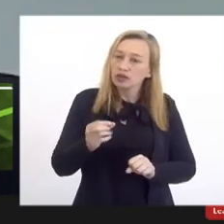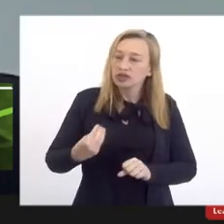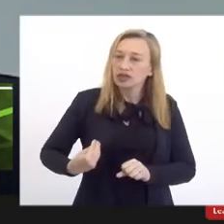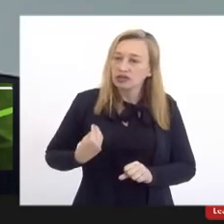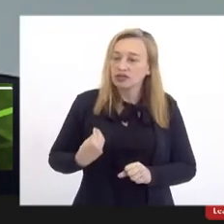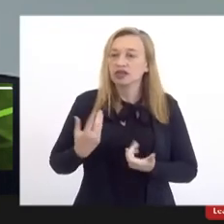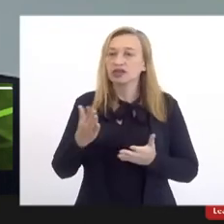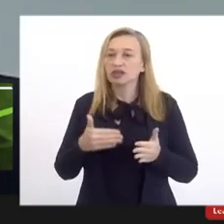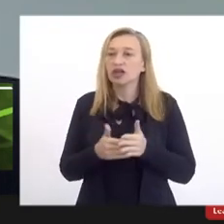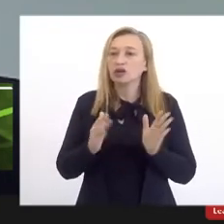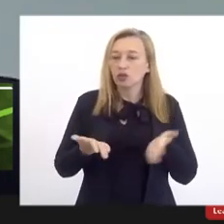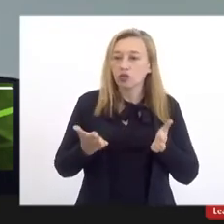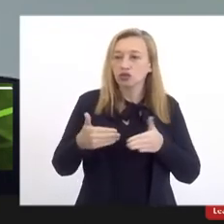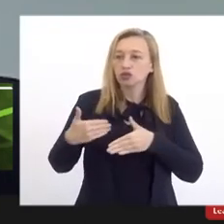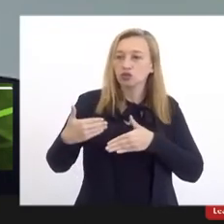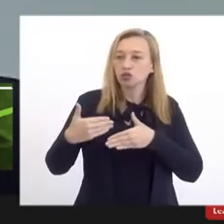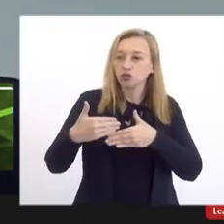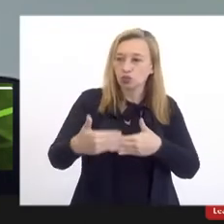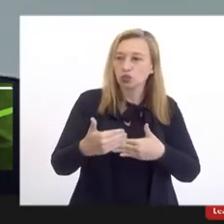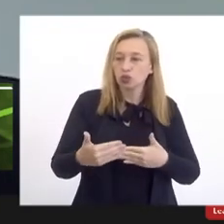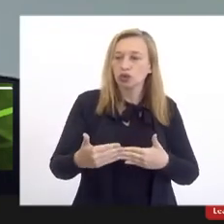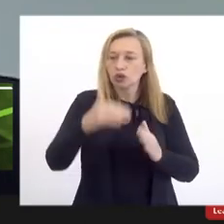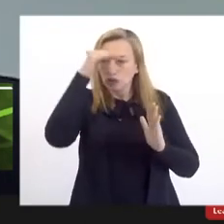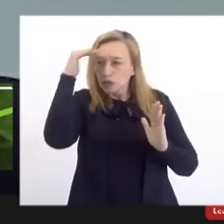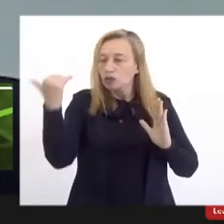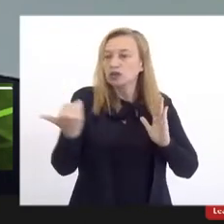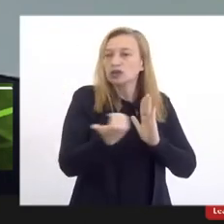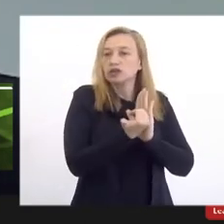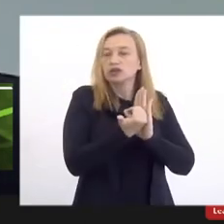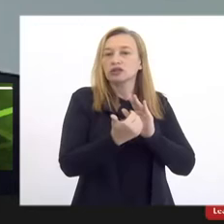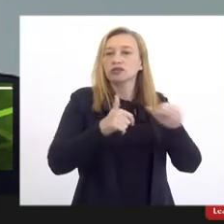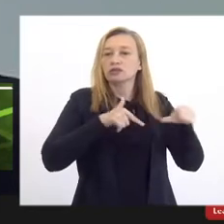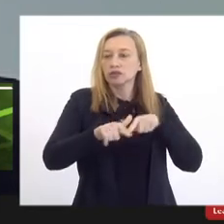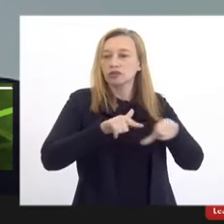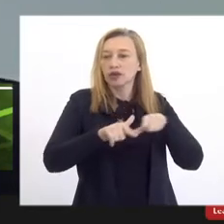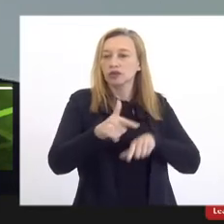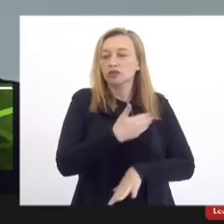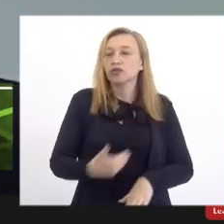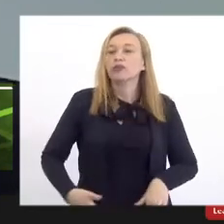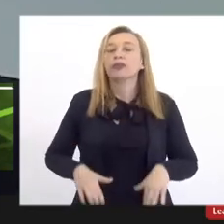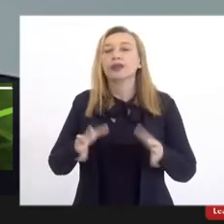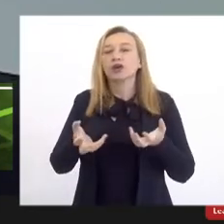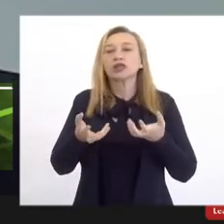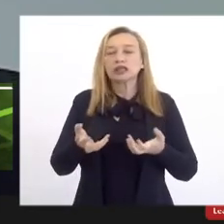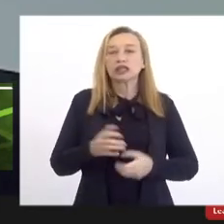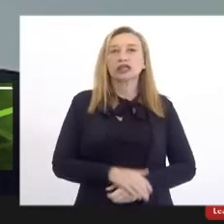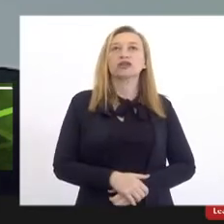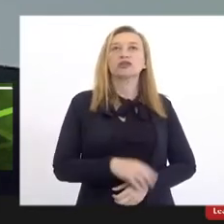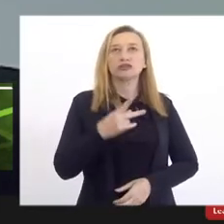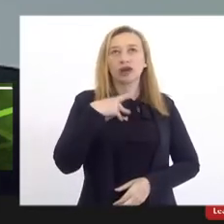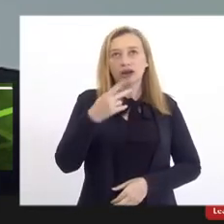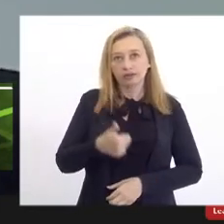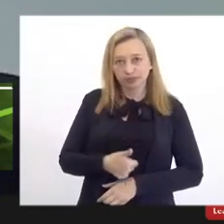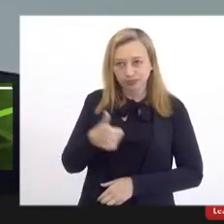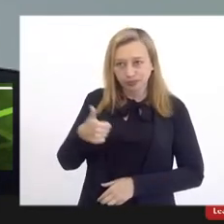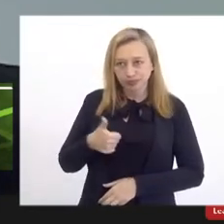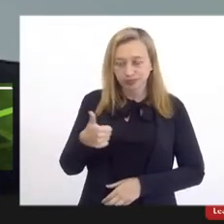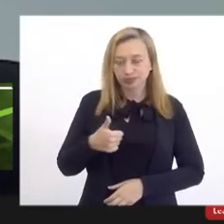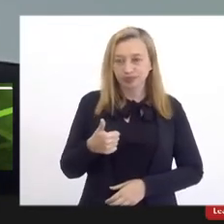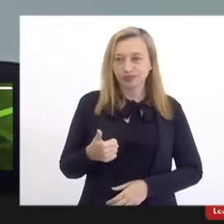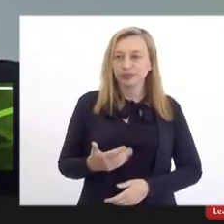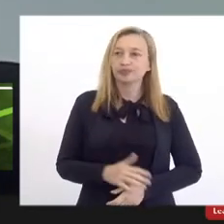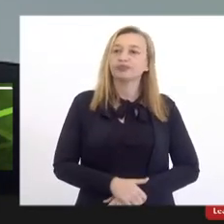durante todo esse período e cumprindo sua função pública. Eu queria dizer em primeiro lugar da